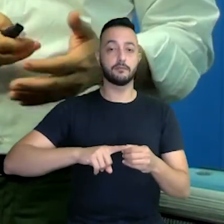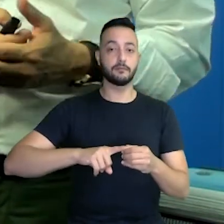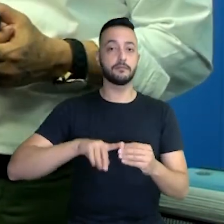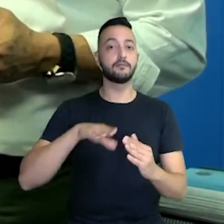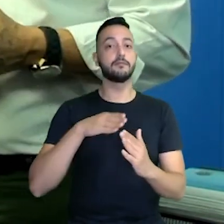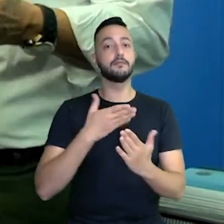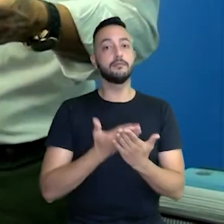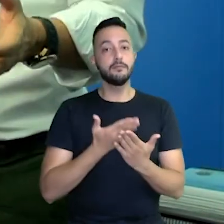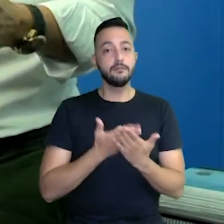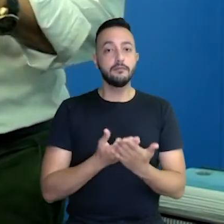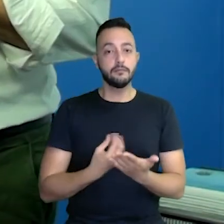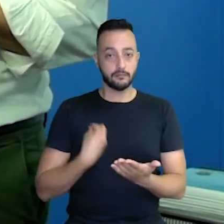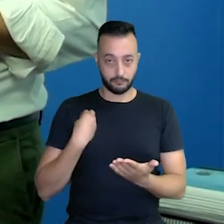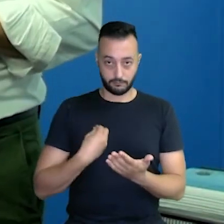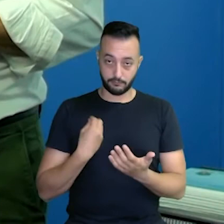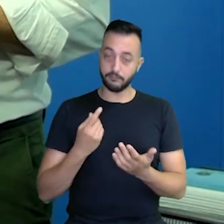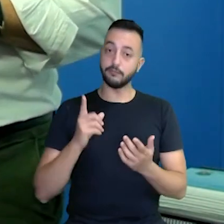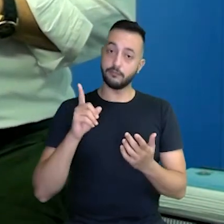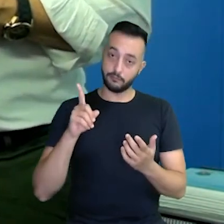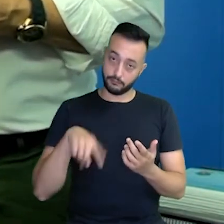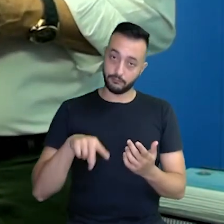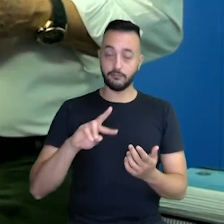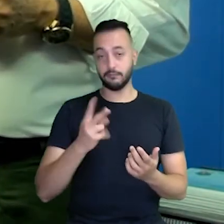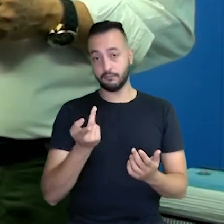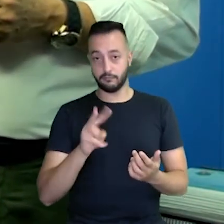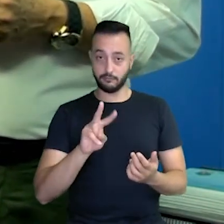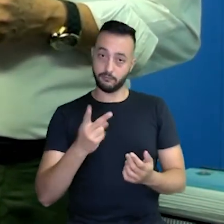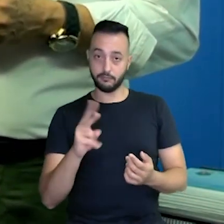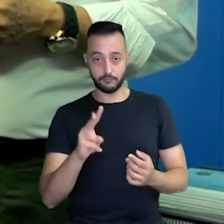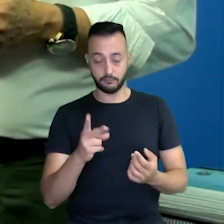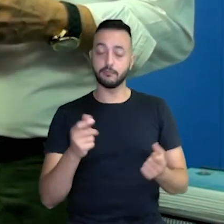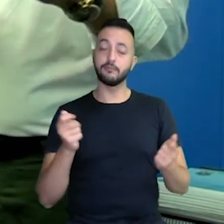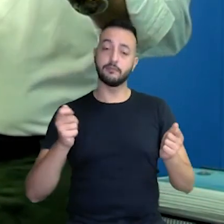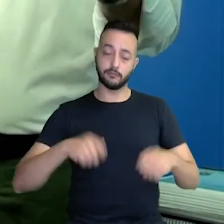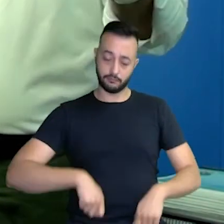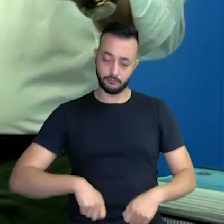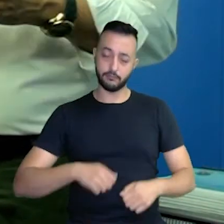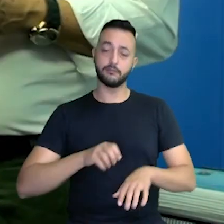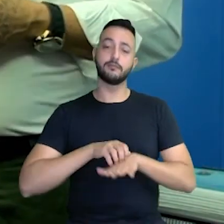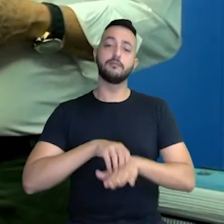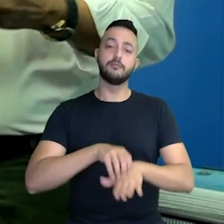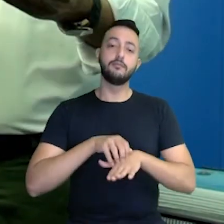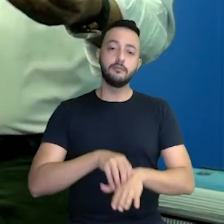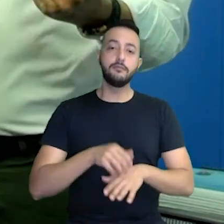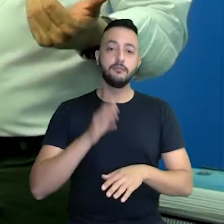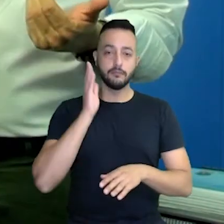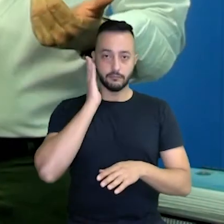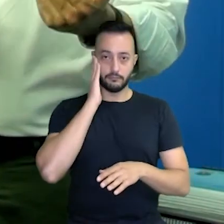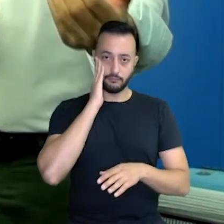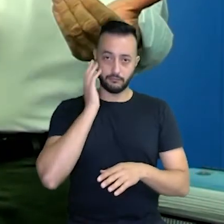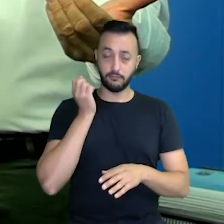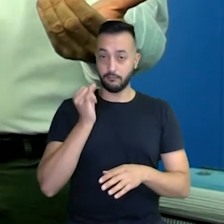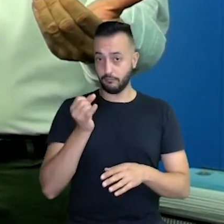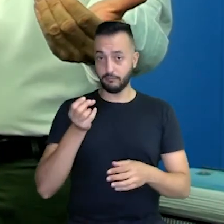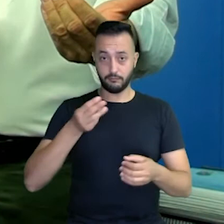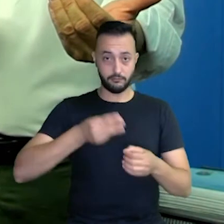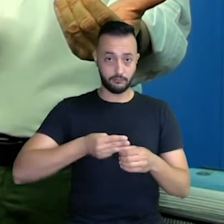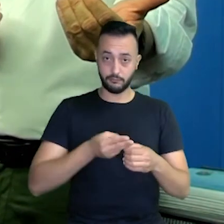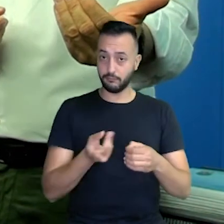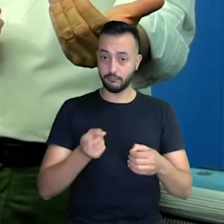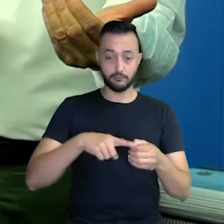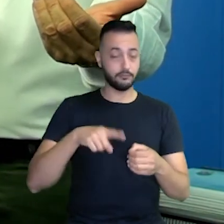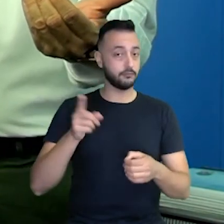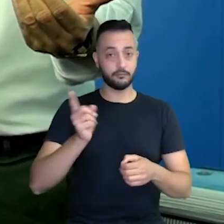o presencial híbrido, claro, nós estaremos prontos para o transporte. E sabendo que, mesmo que o município não volte,